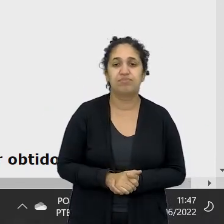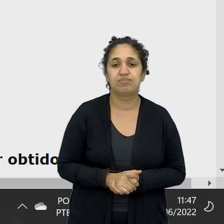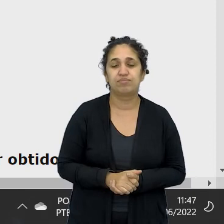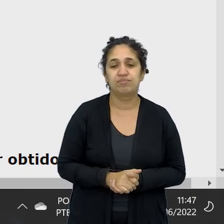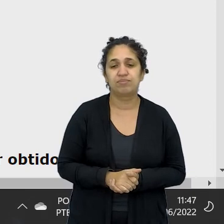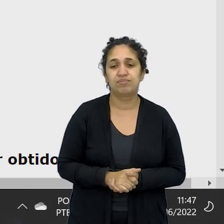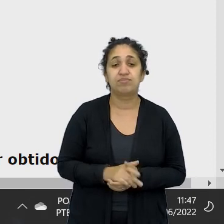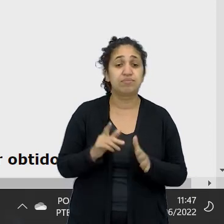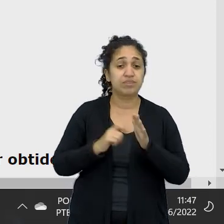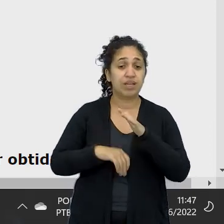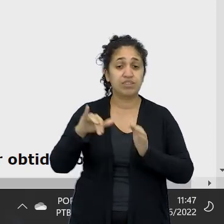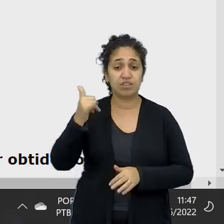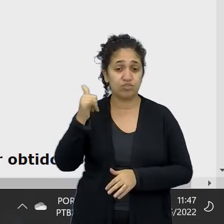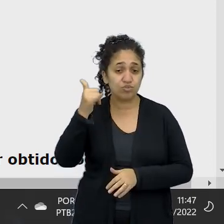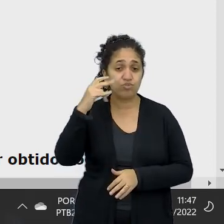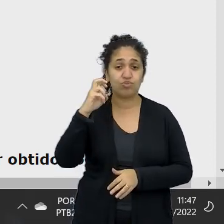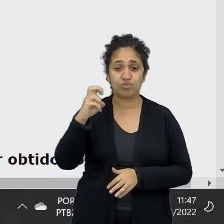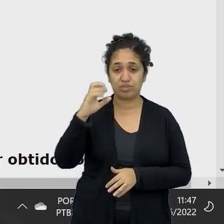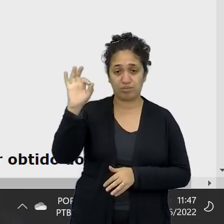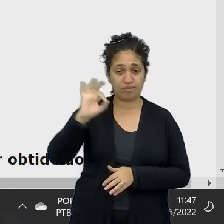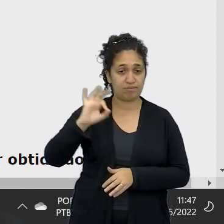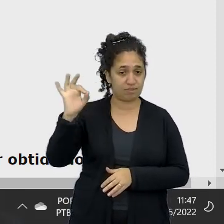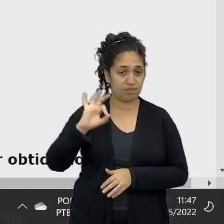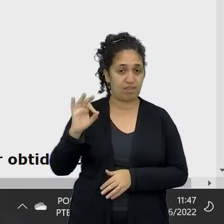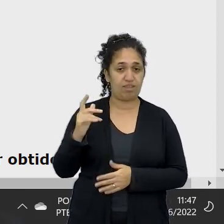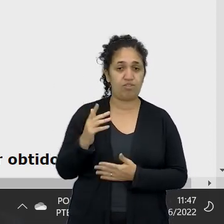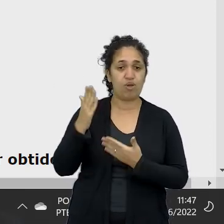uma taxa de juros aí de 5%,